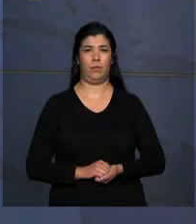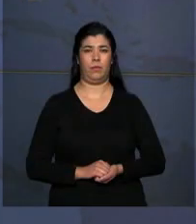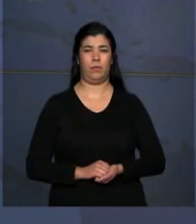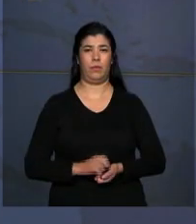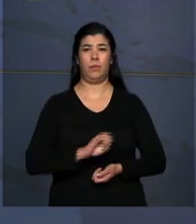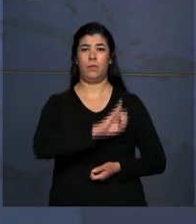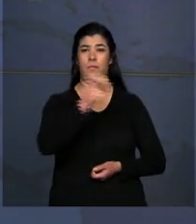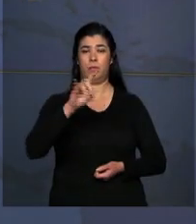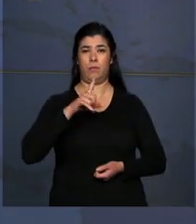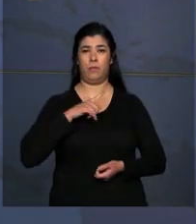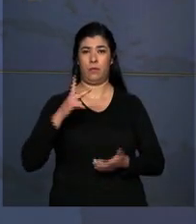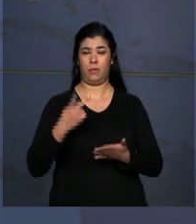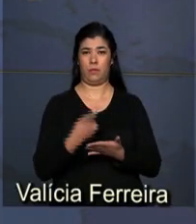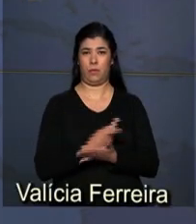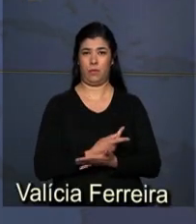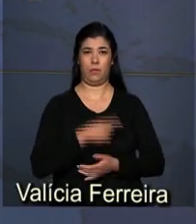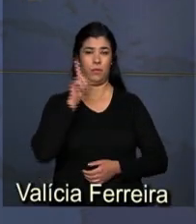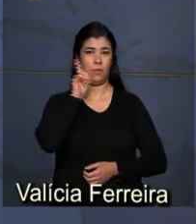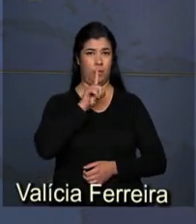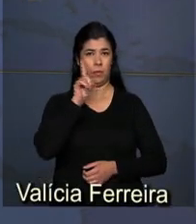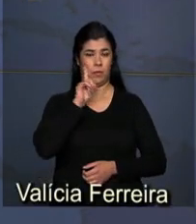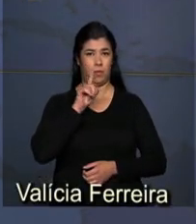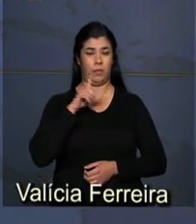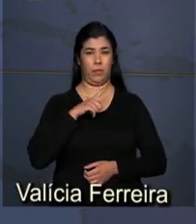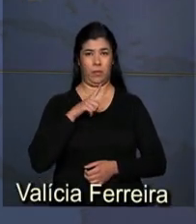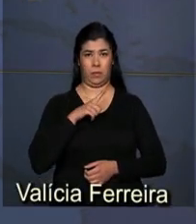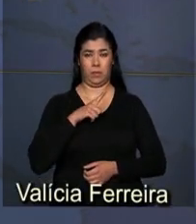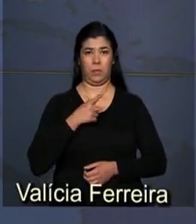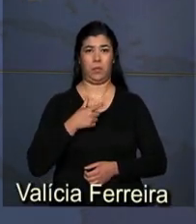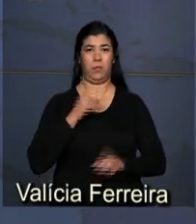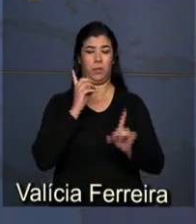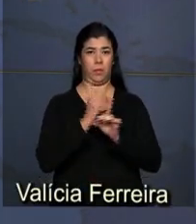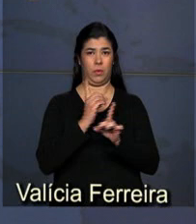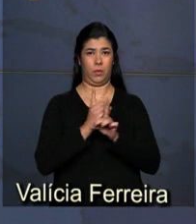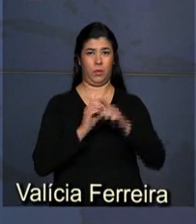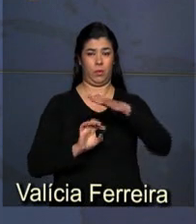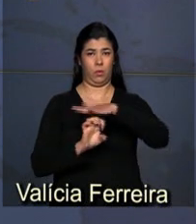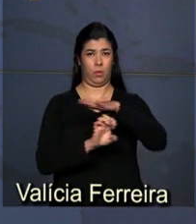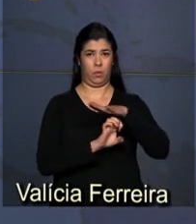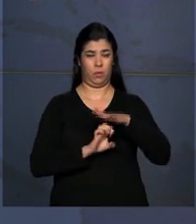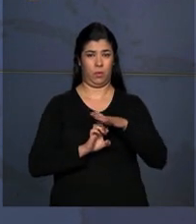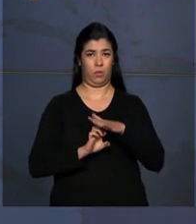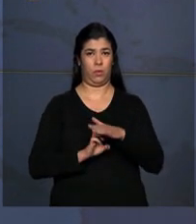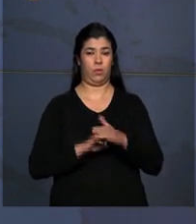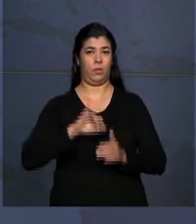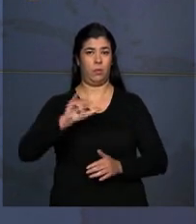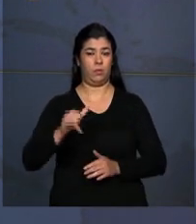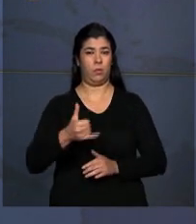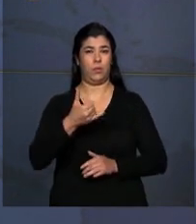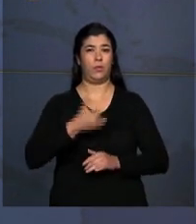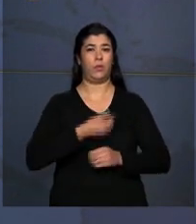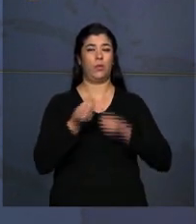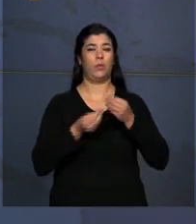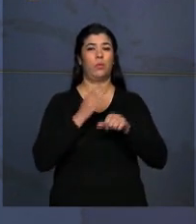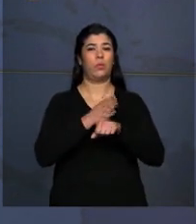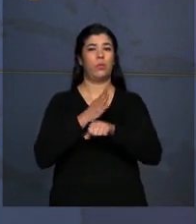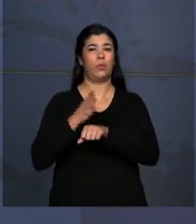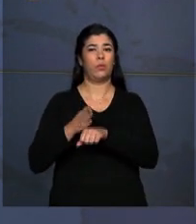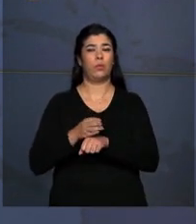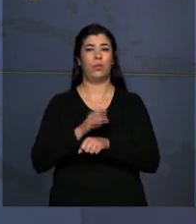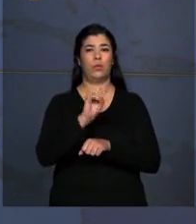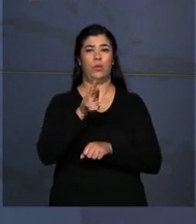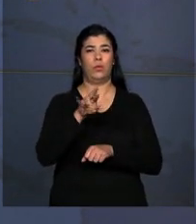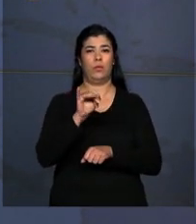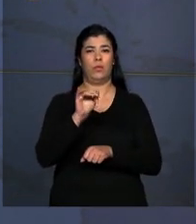Olá, foi realizado em Nova Iorque, nos Estados Unidos, o Encontro Empresarial sobre Oportunidades de Investimento em